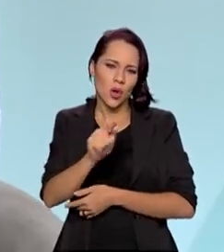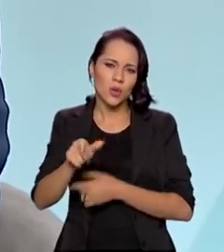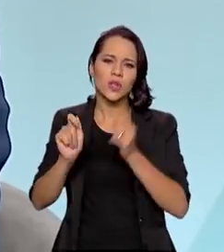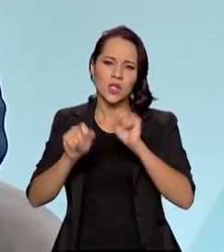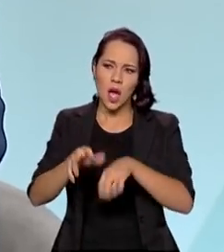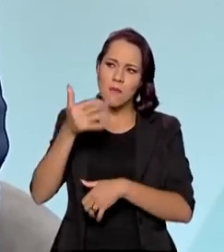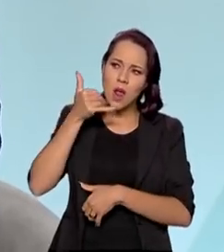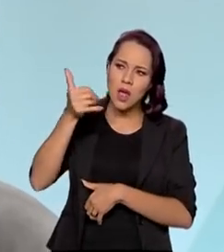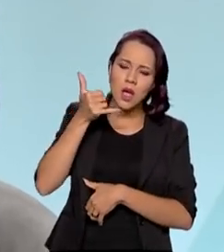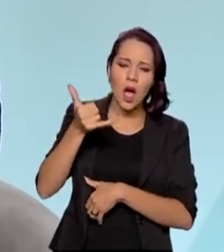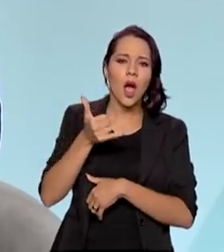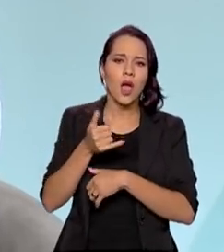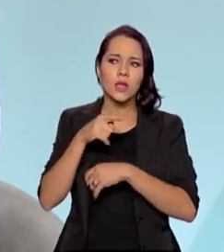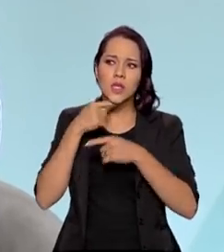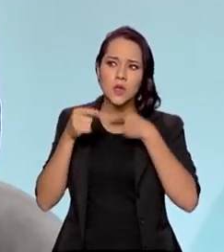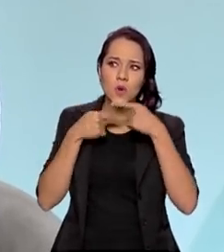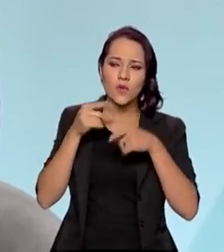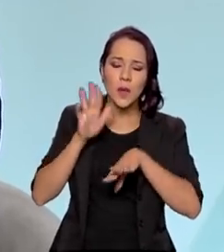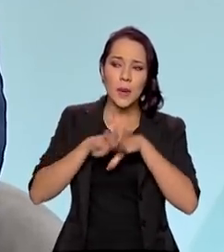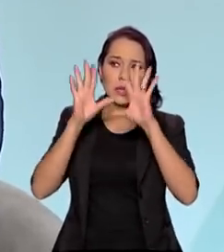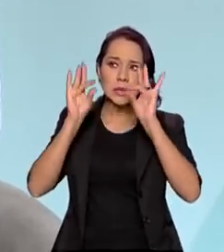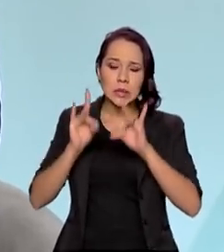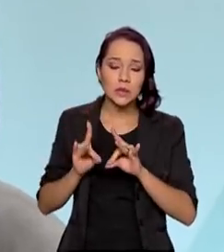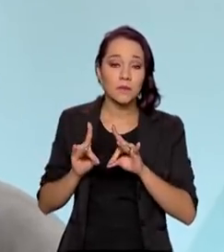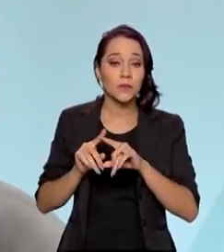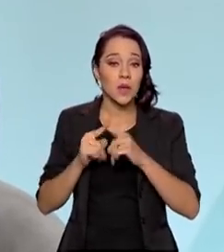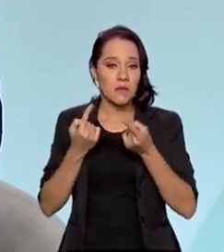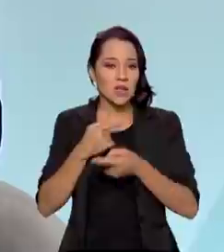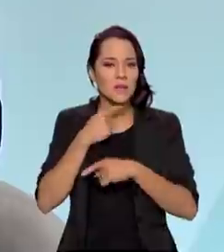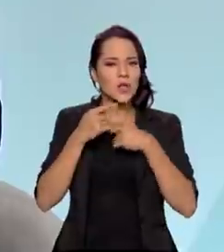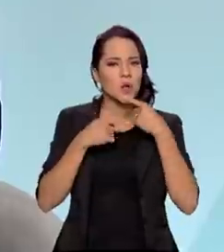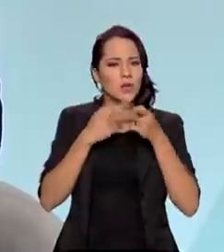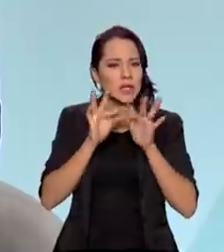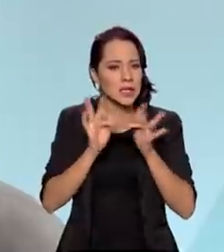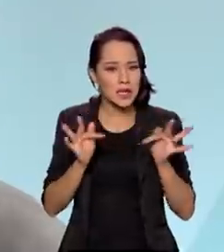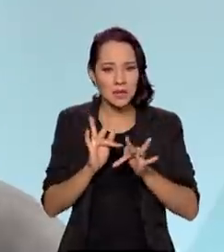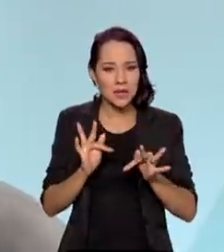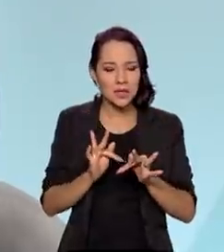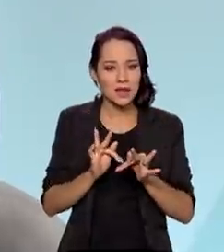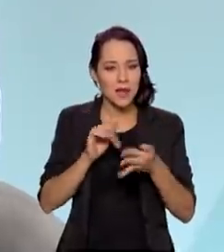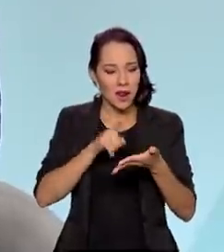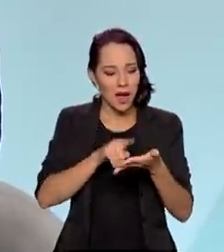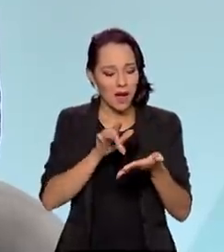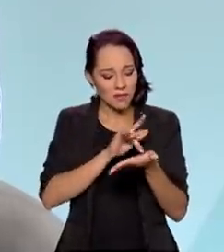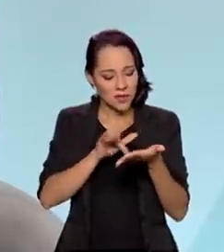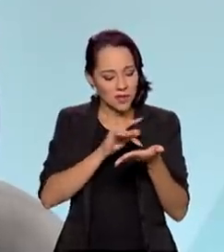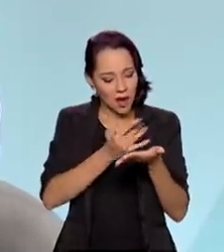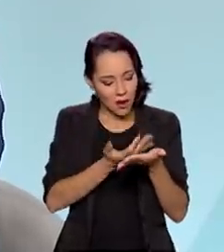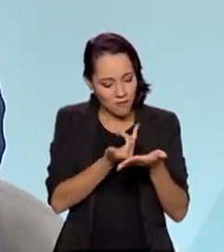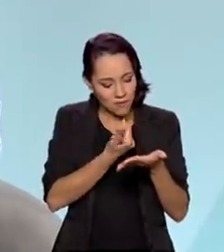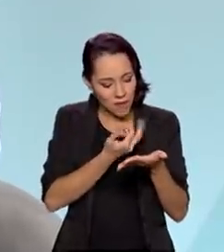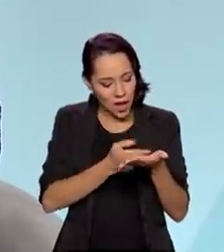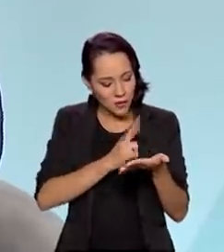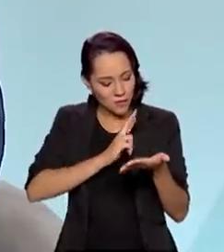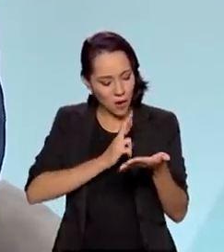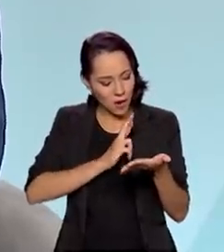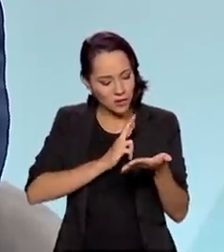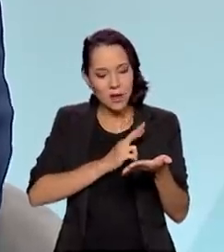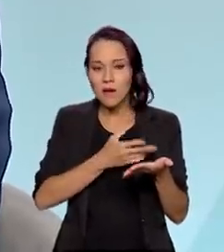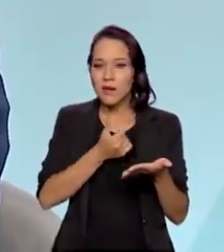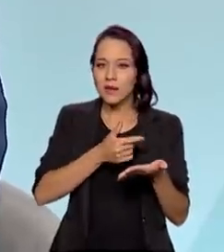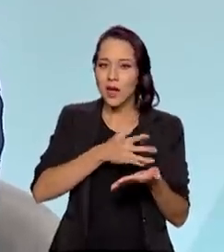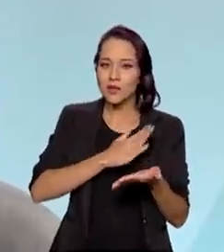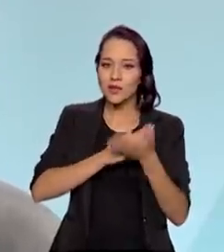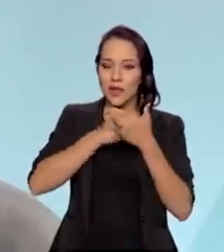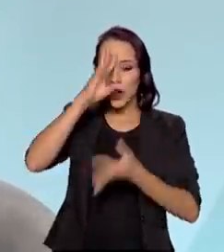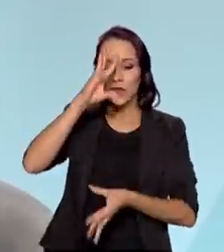também disponíveis para o cidadão, se a dúvida for mais complexa. Mas, para aquelas dúvidas mais simples, a Elô está dando conta e está ajudando muita gente a